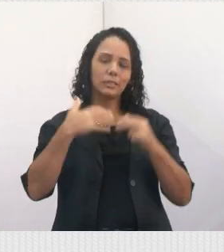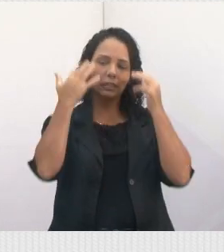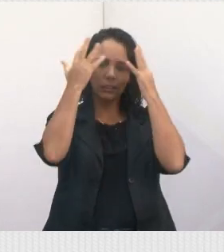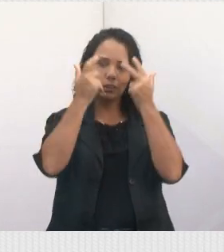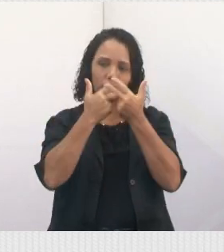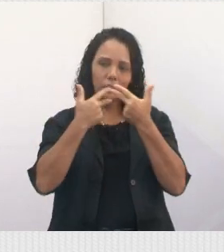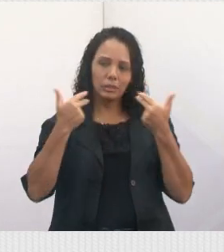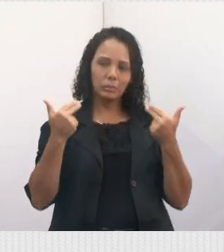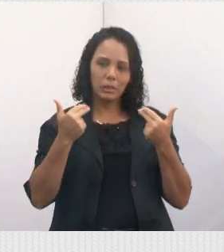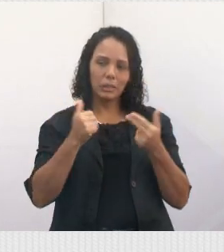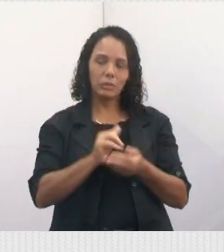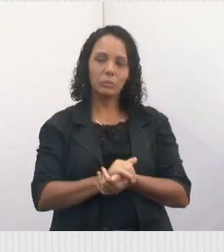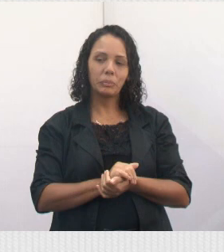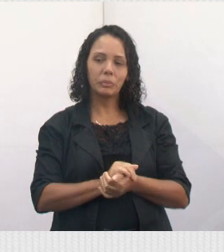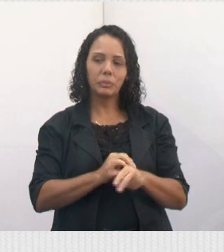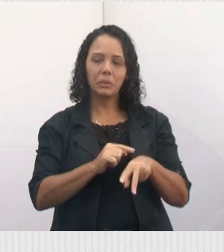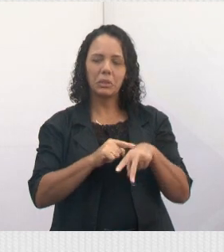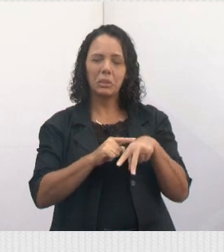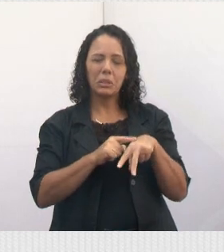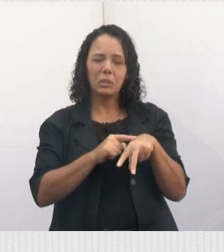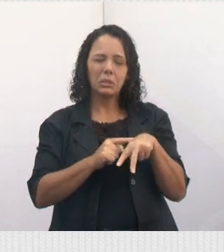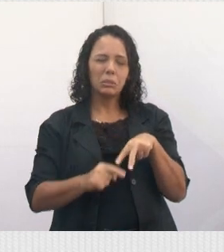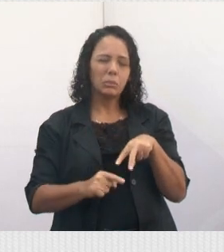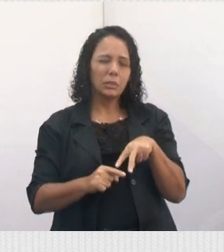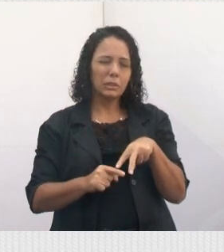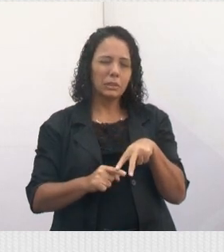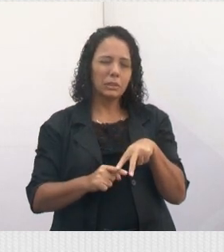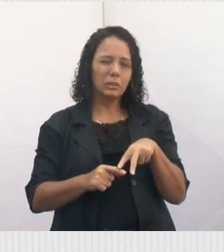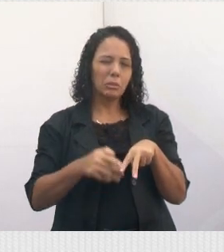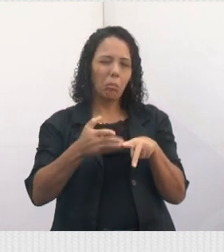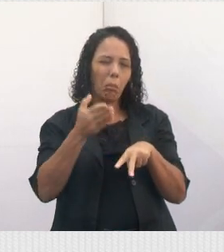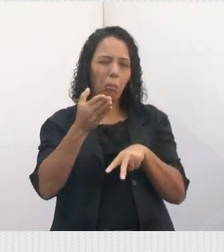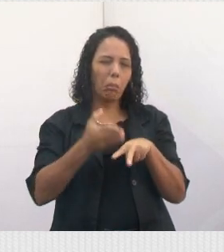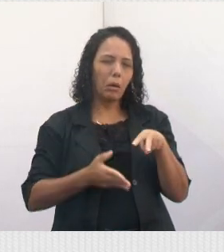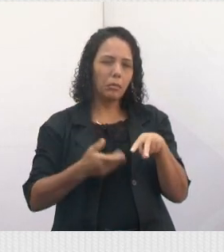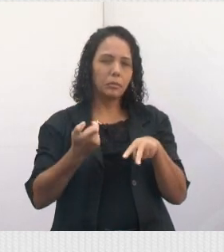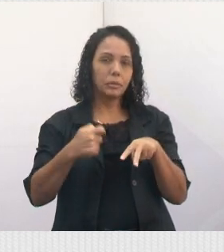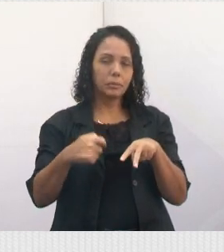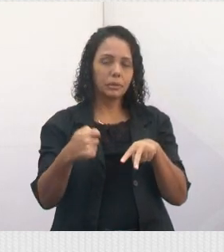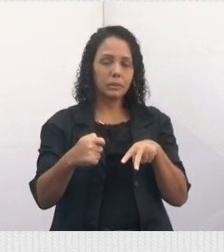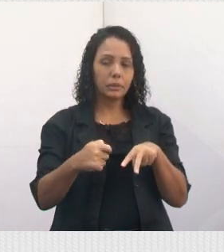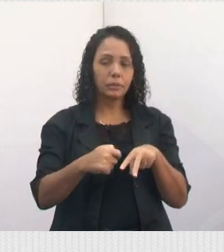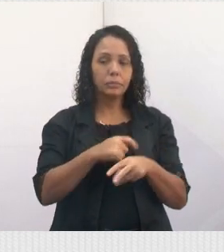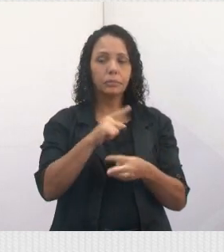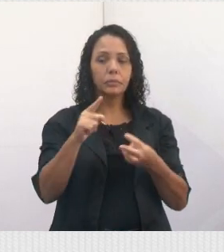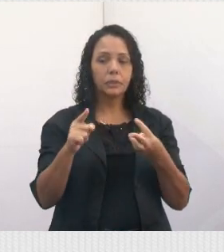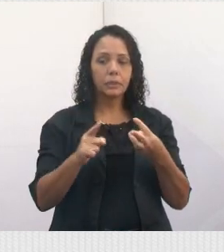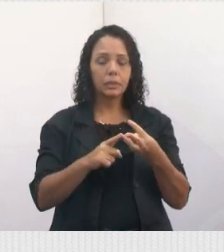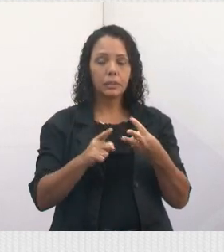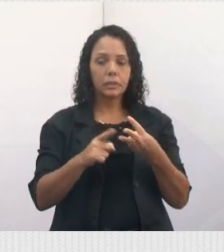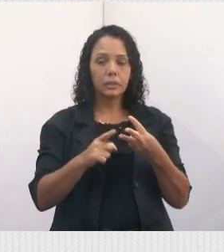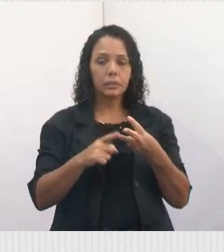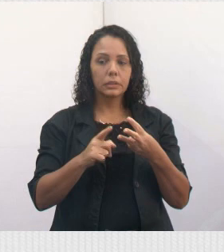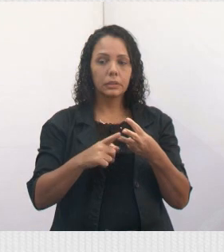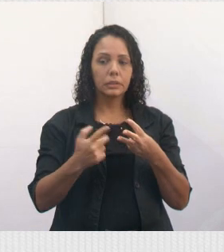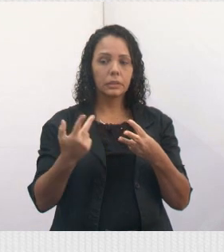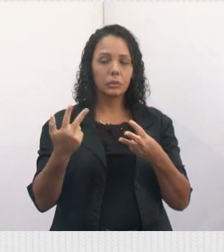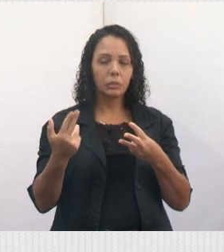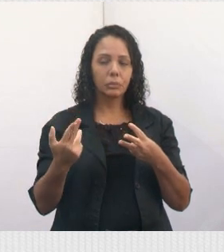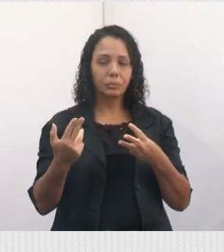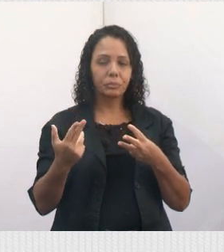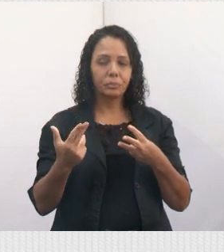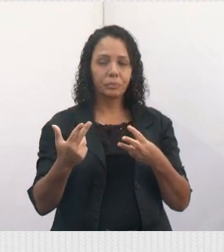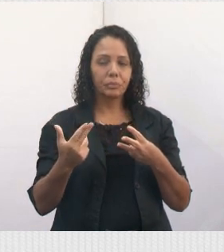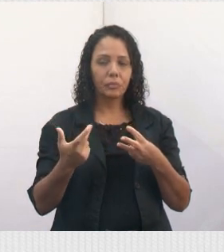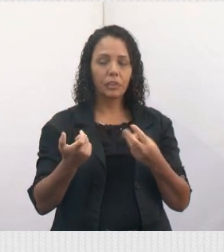esse Regis tá com a perninha totalmente decepada, né? Vai ter que amputar a perninha. E a Regina, a mesma coisa, ela